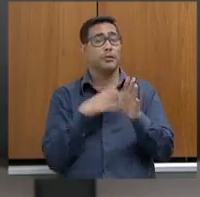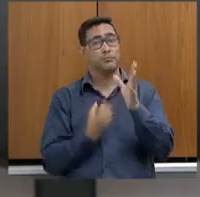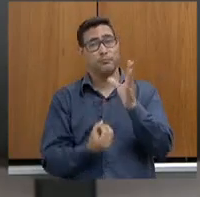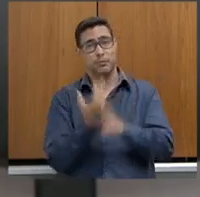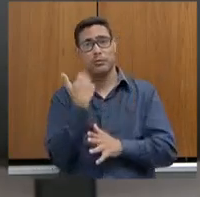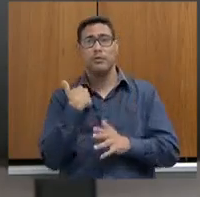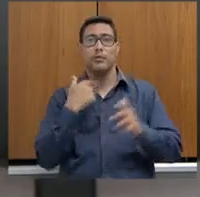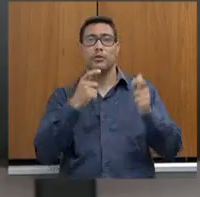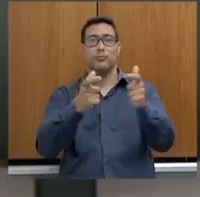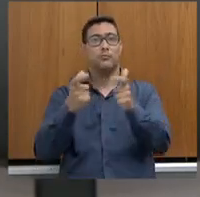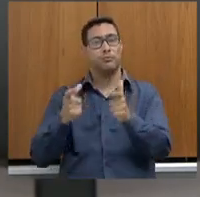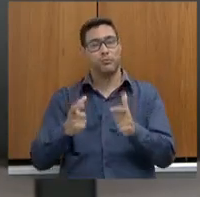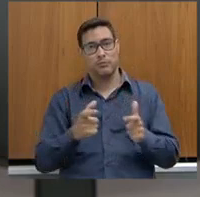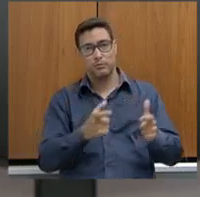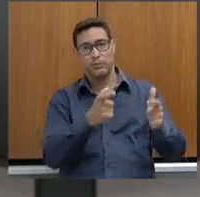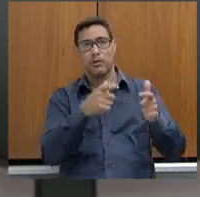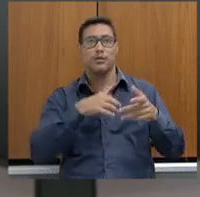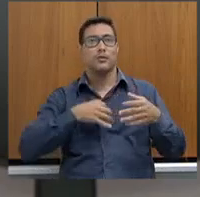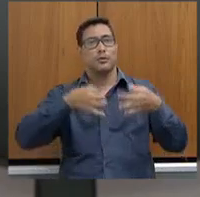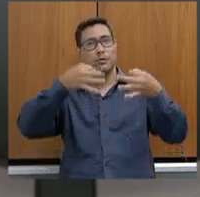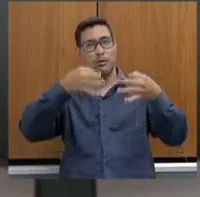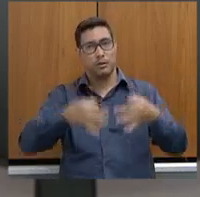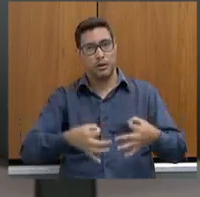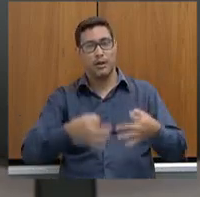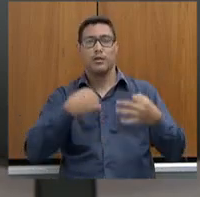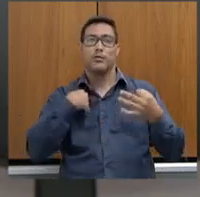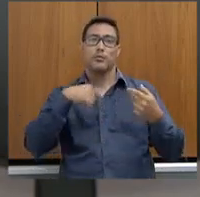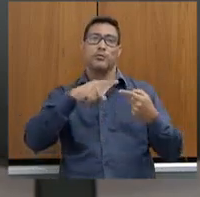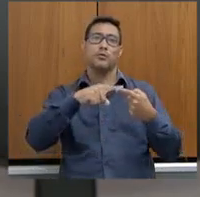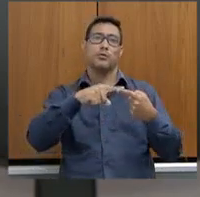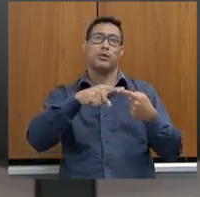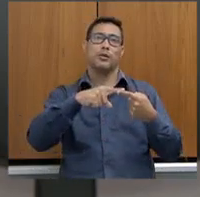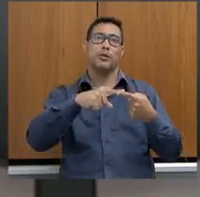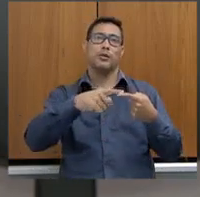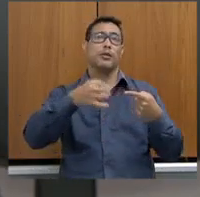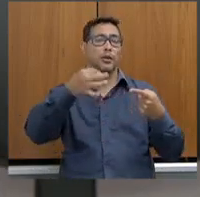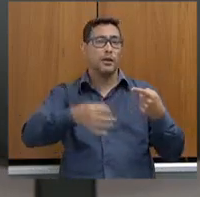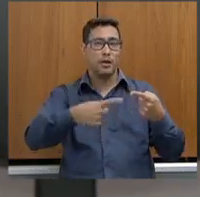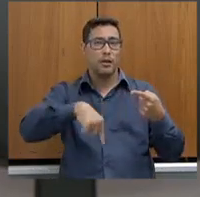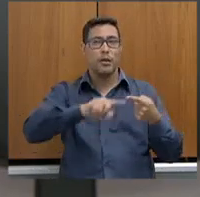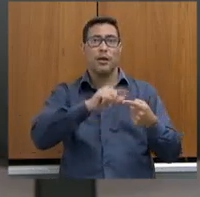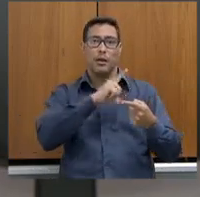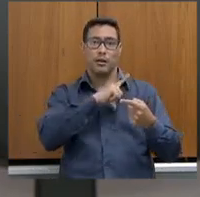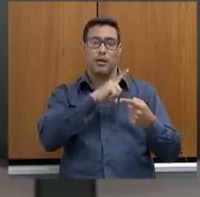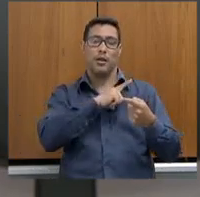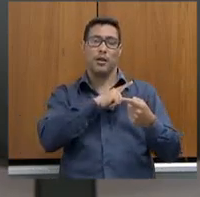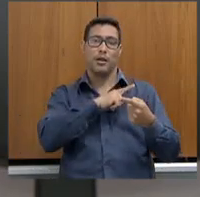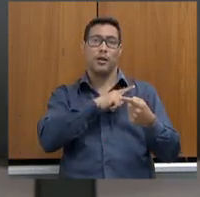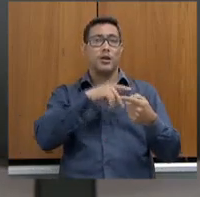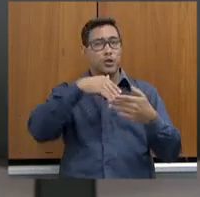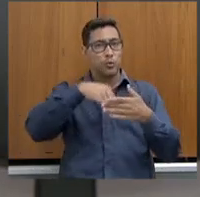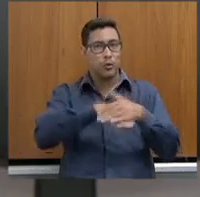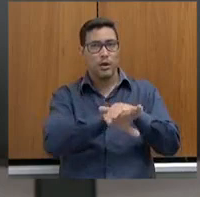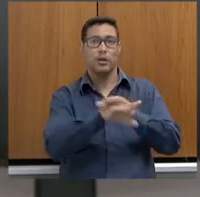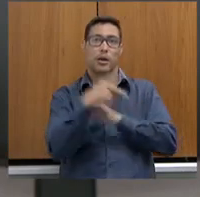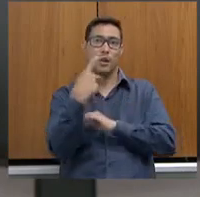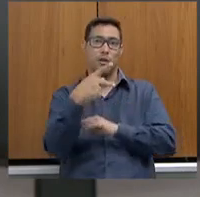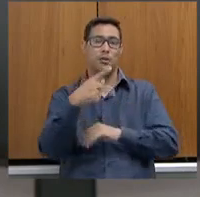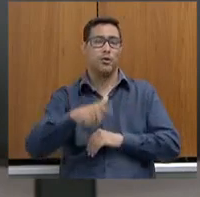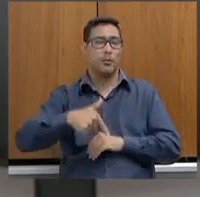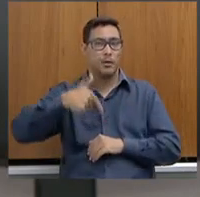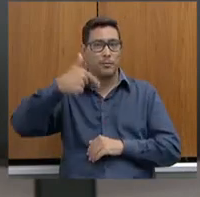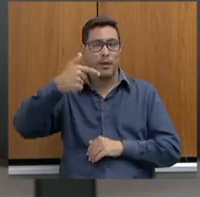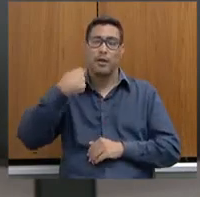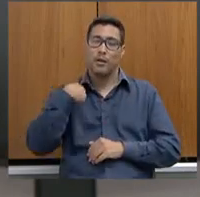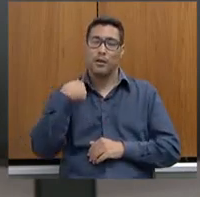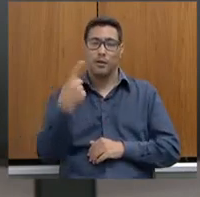locais corretos de acautelamento para que eles tenham a segurança de guardar o seu armamento, poder ir e vir com